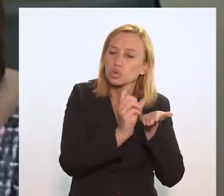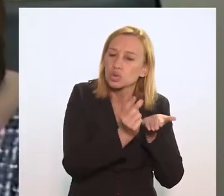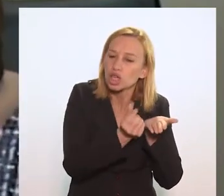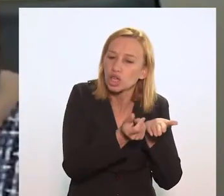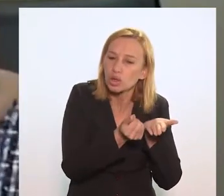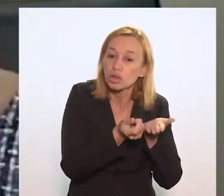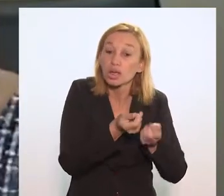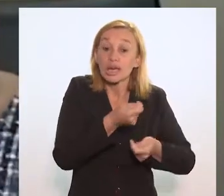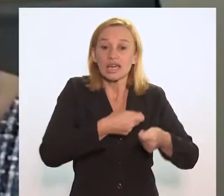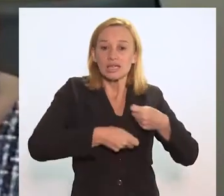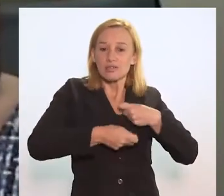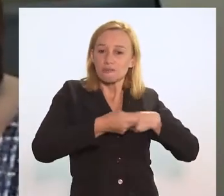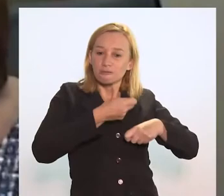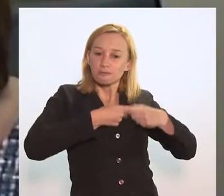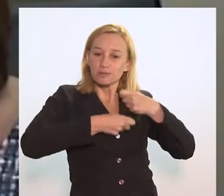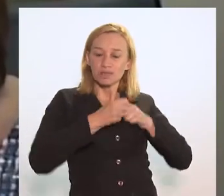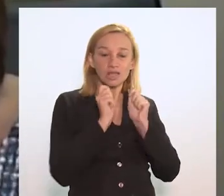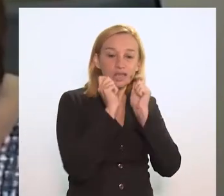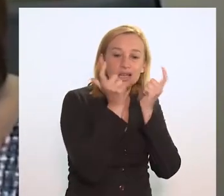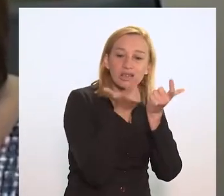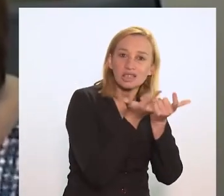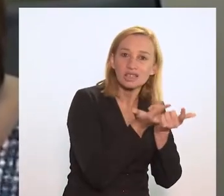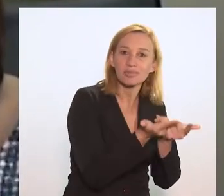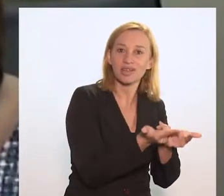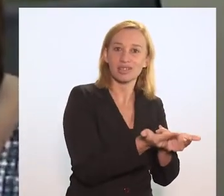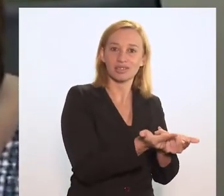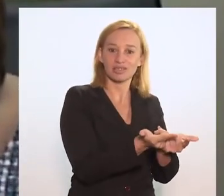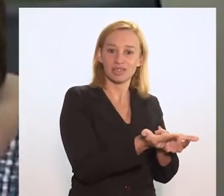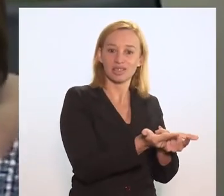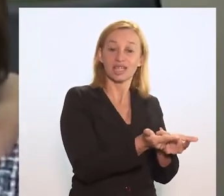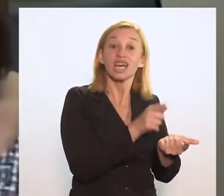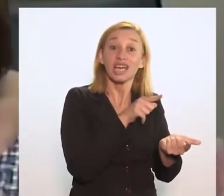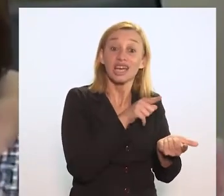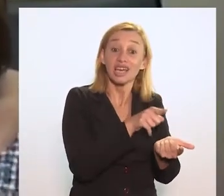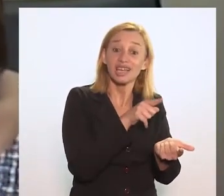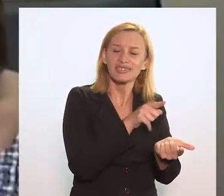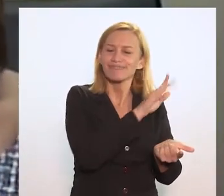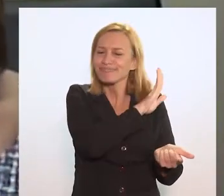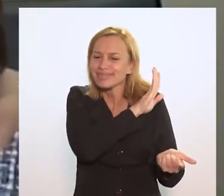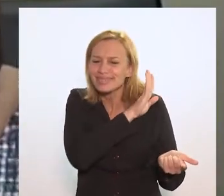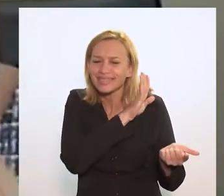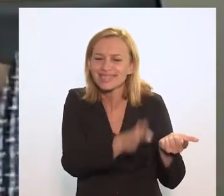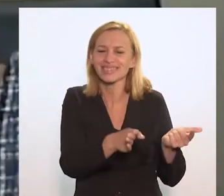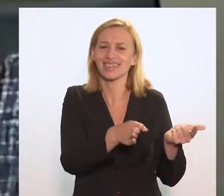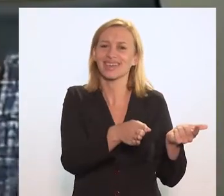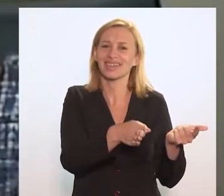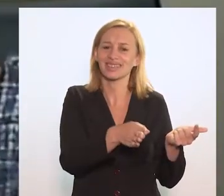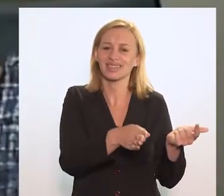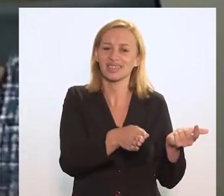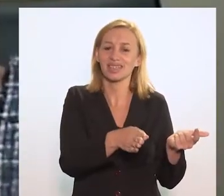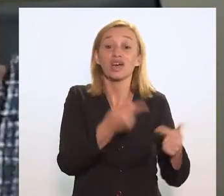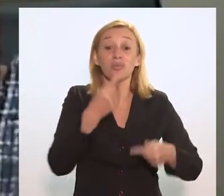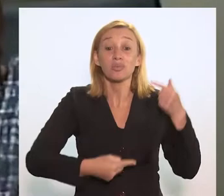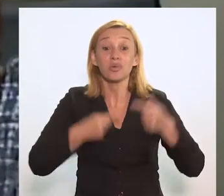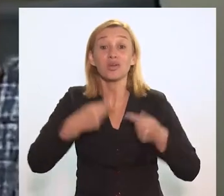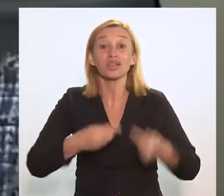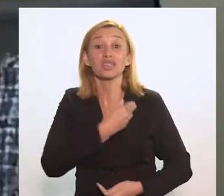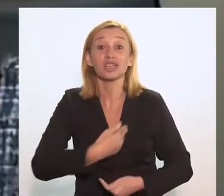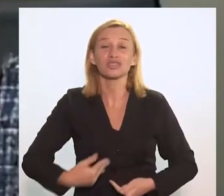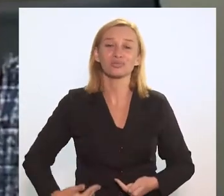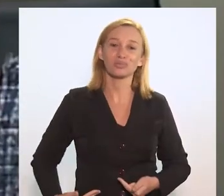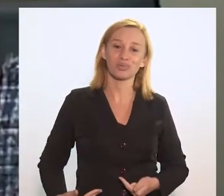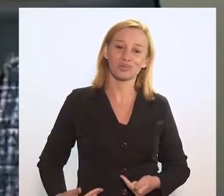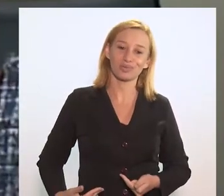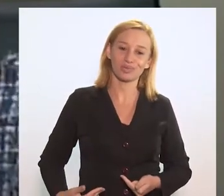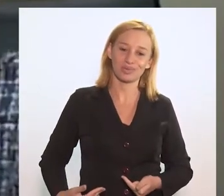recursos que foram economizados pela Assembleia Legislativa, eles estão sendo direcionados para políticas